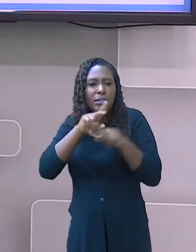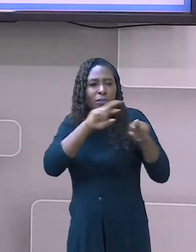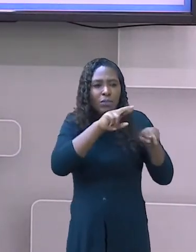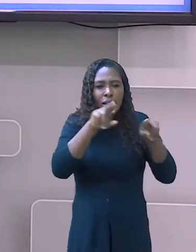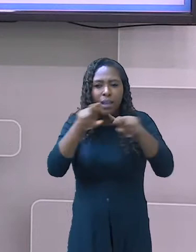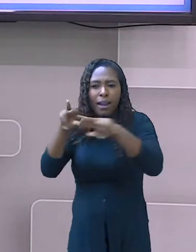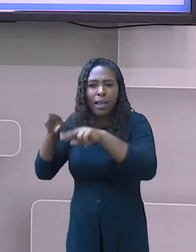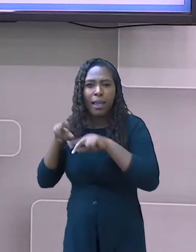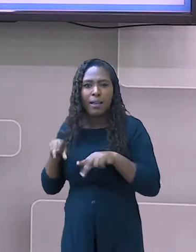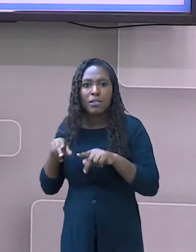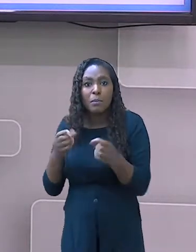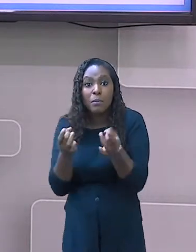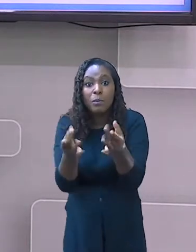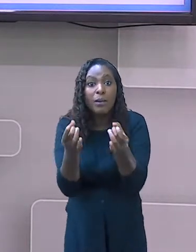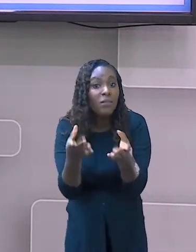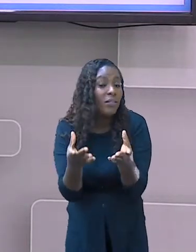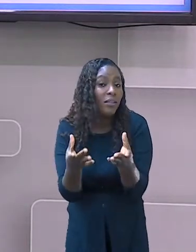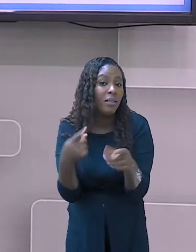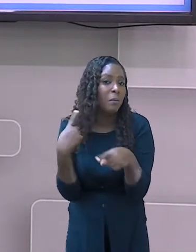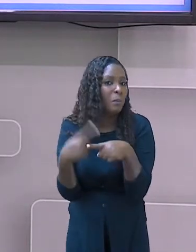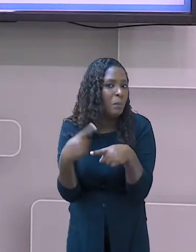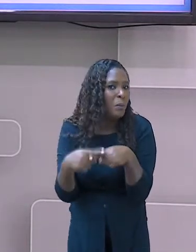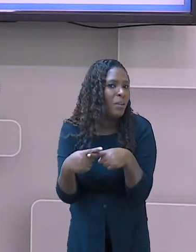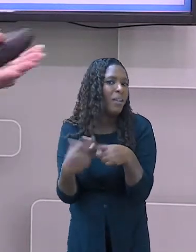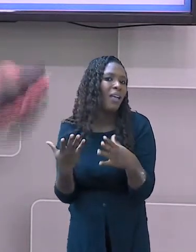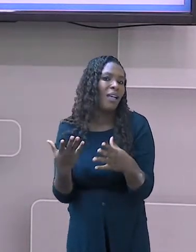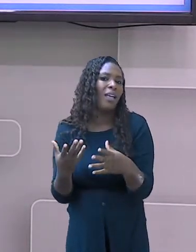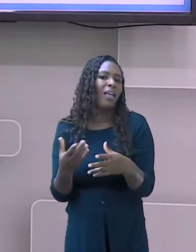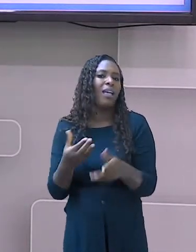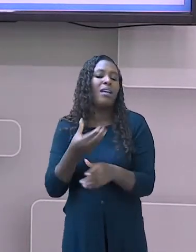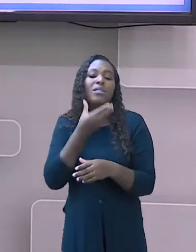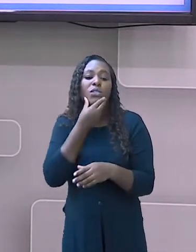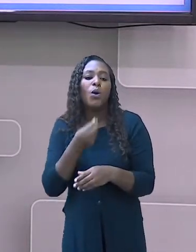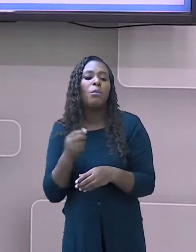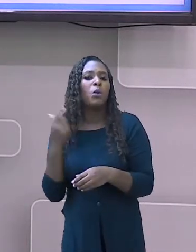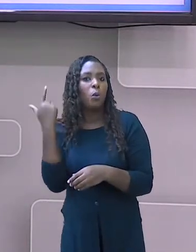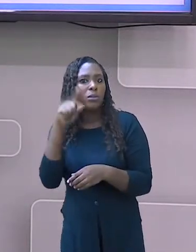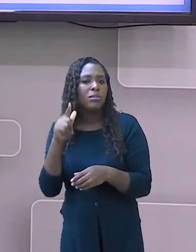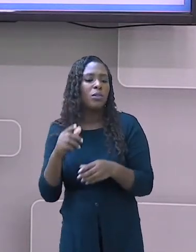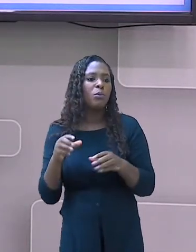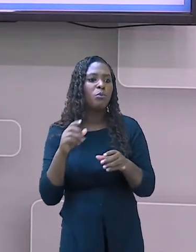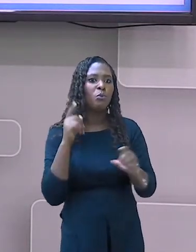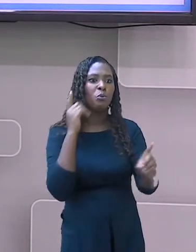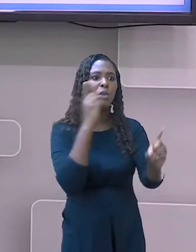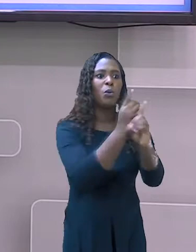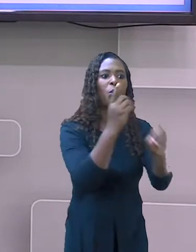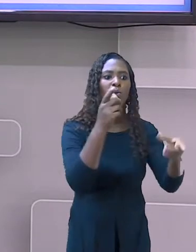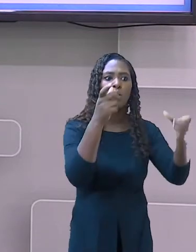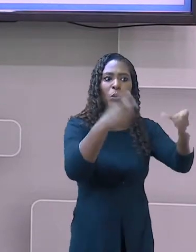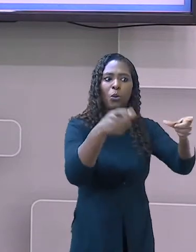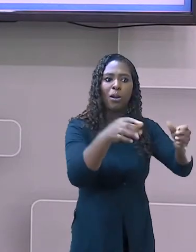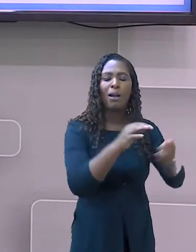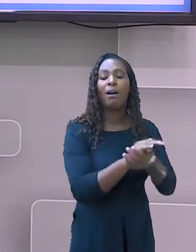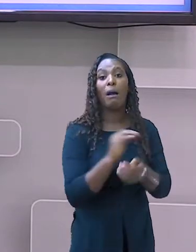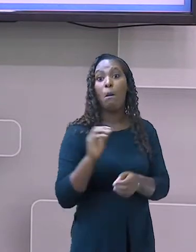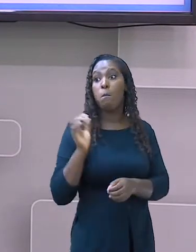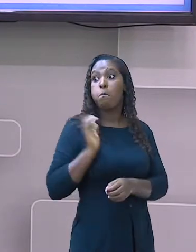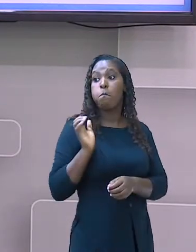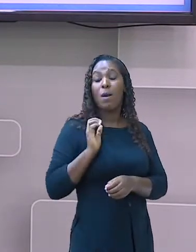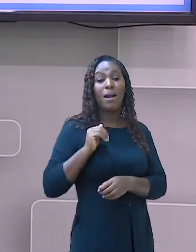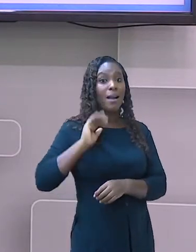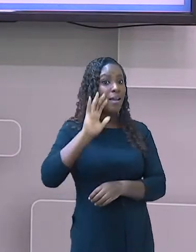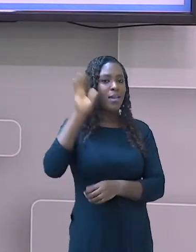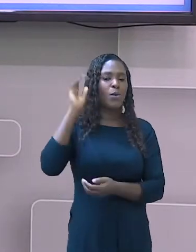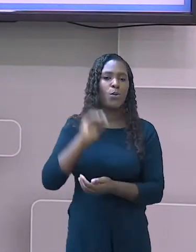entrepostos comerciais em Calicut e garantir o comércio de especiarias como Oriente